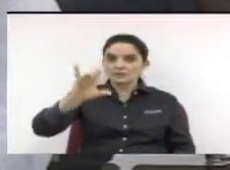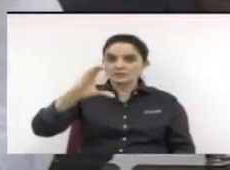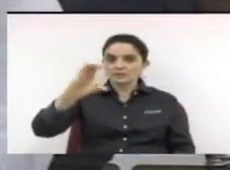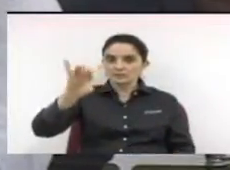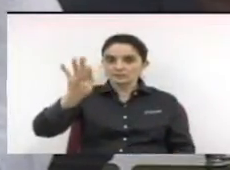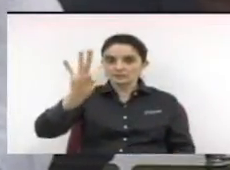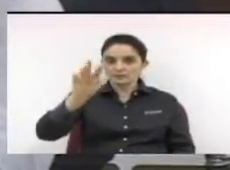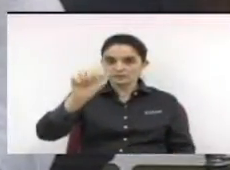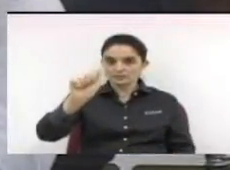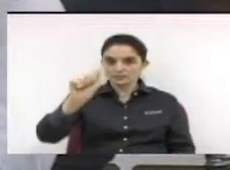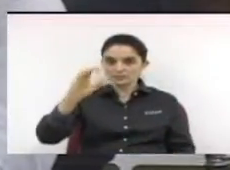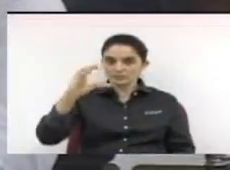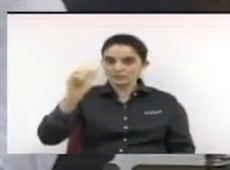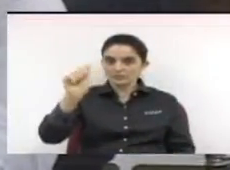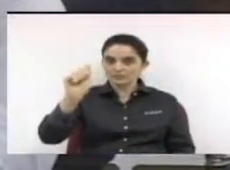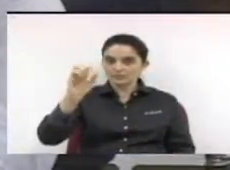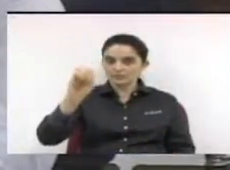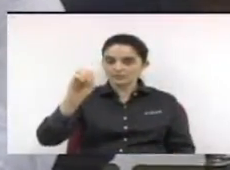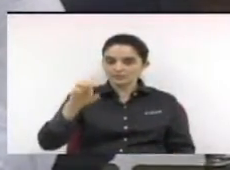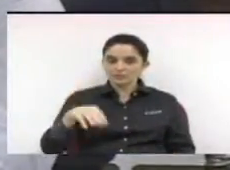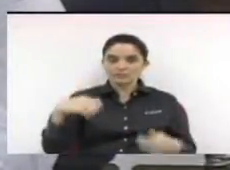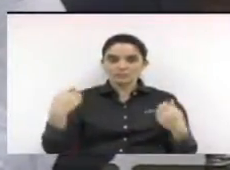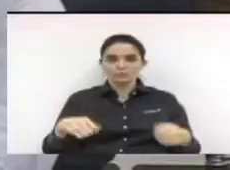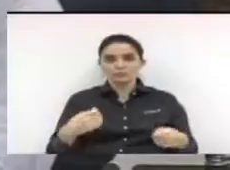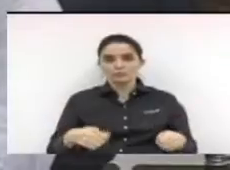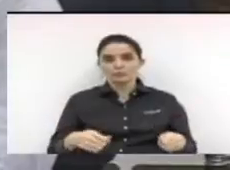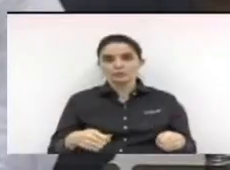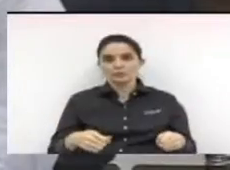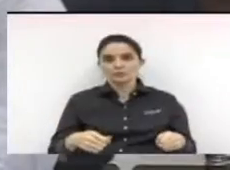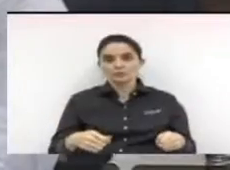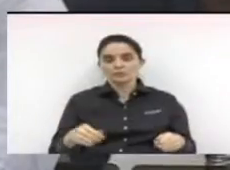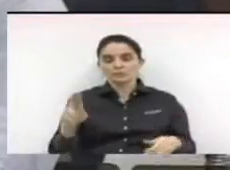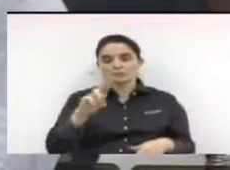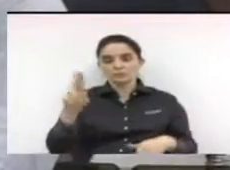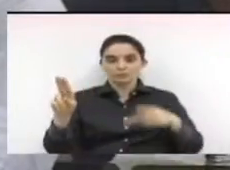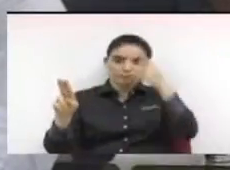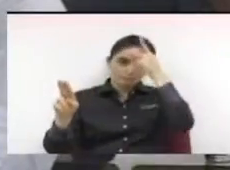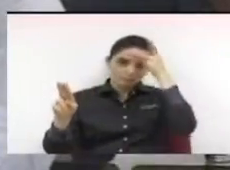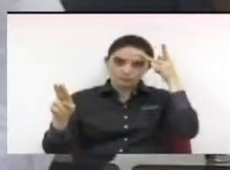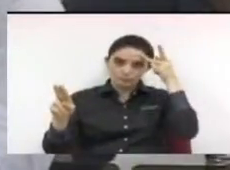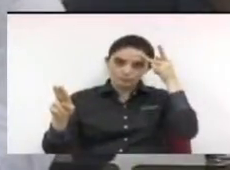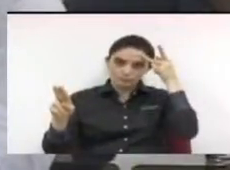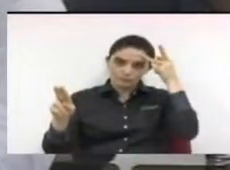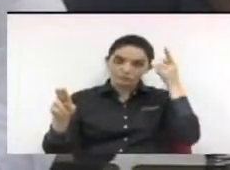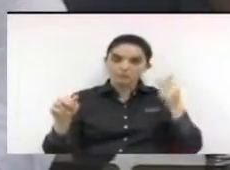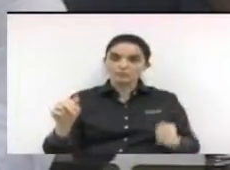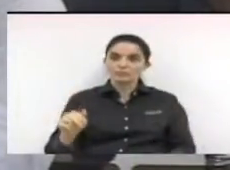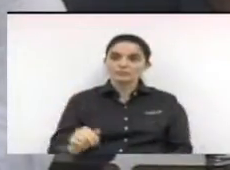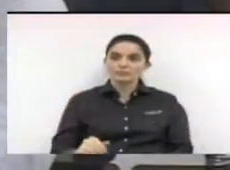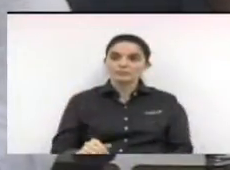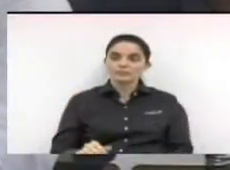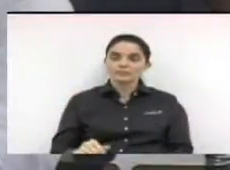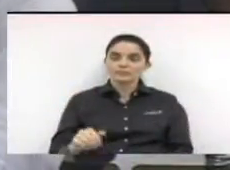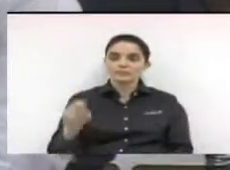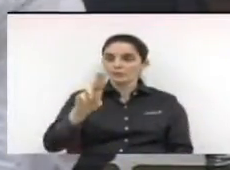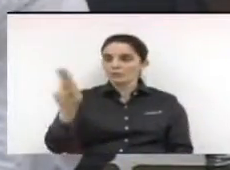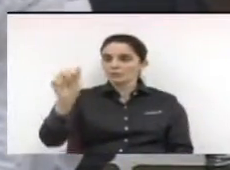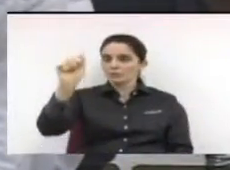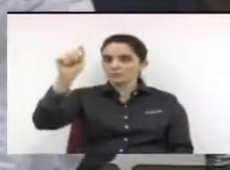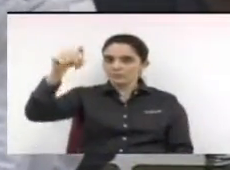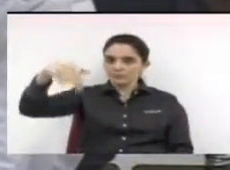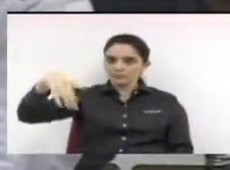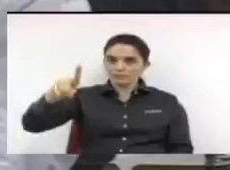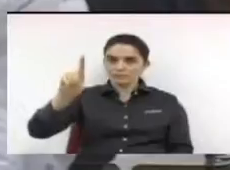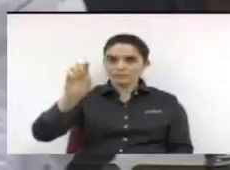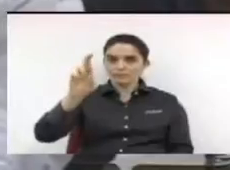coordena nós precisamos nomear o coordenador interno que é a procuradora da casa doutora andréia e